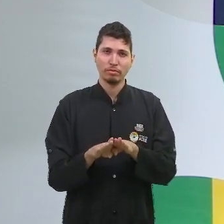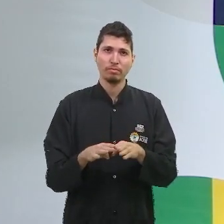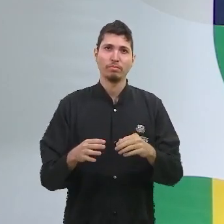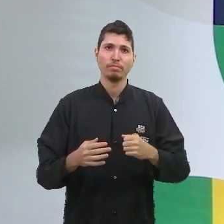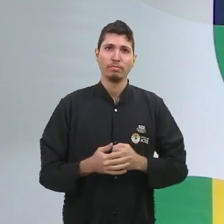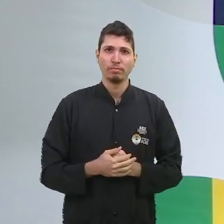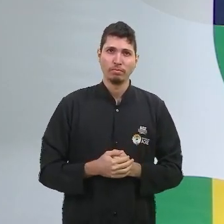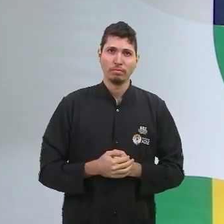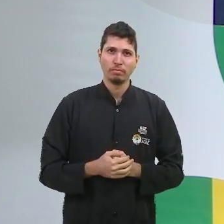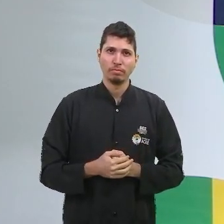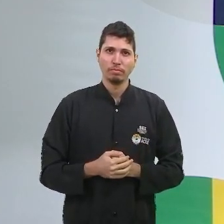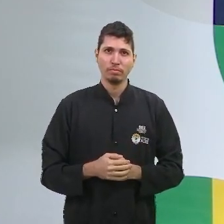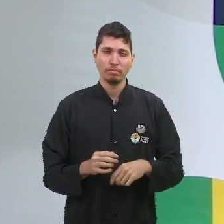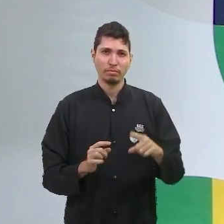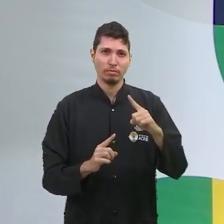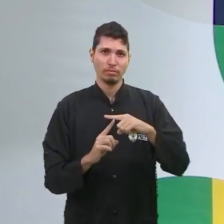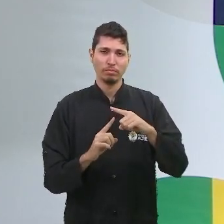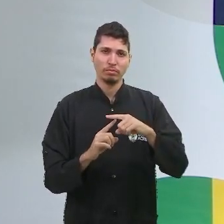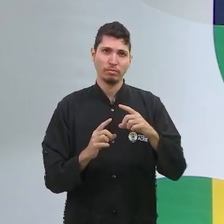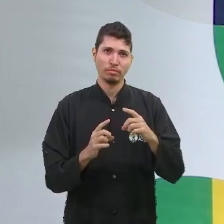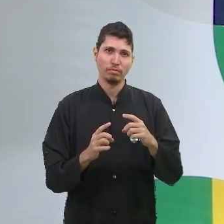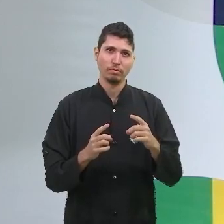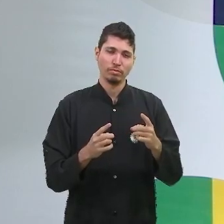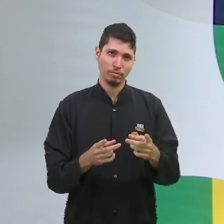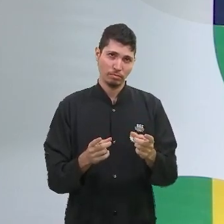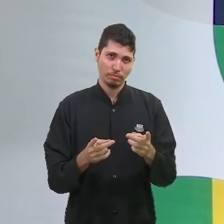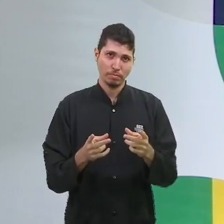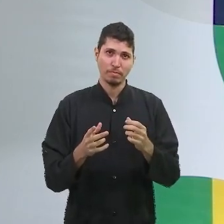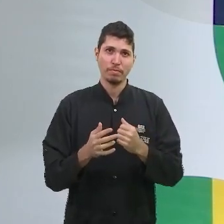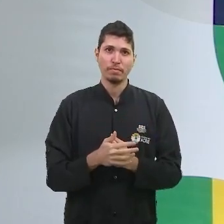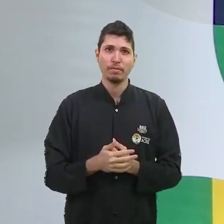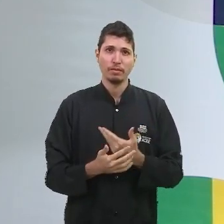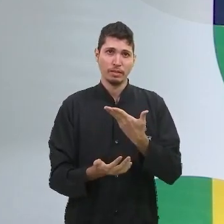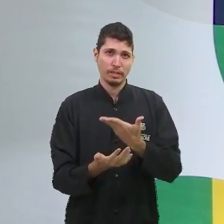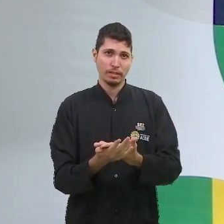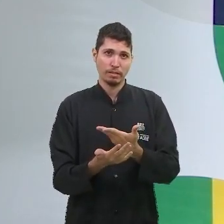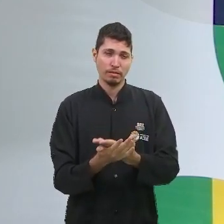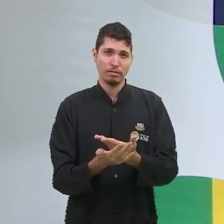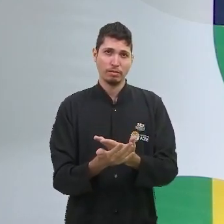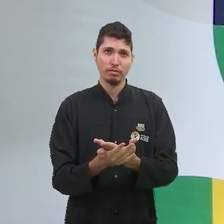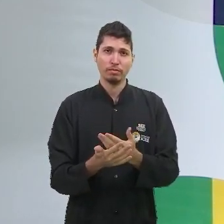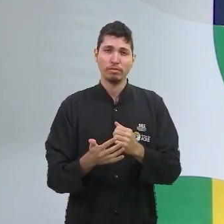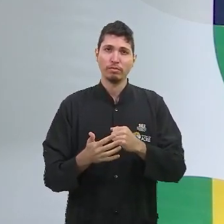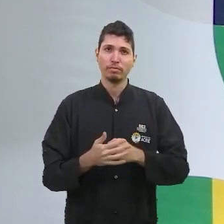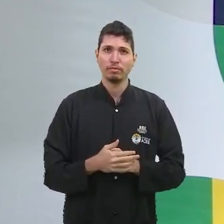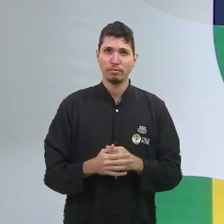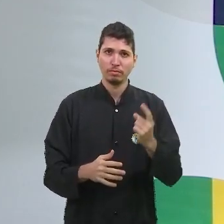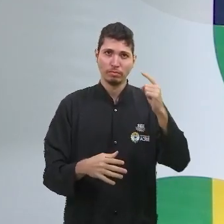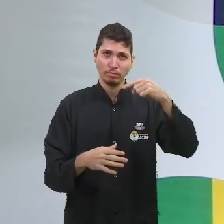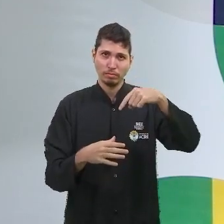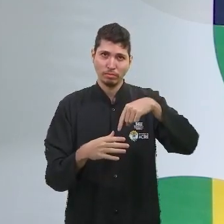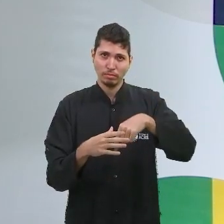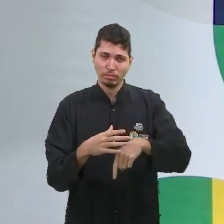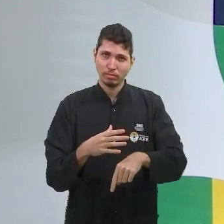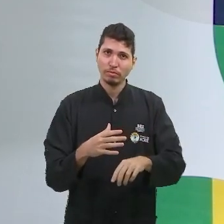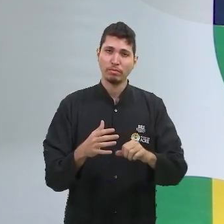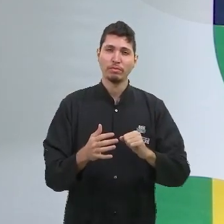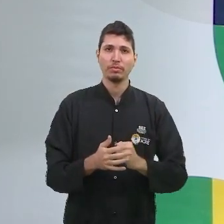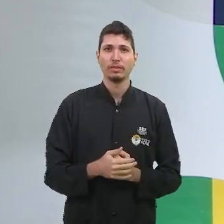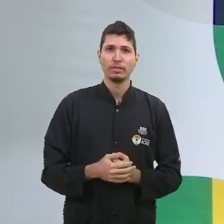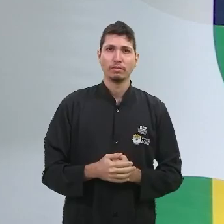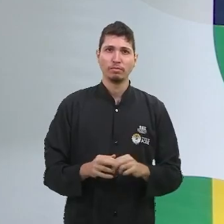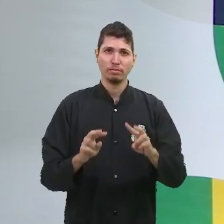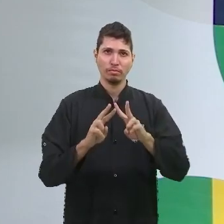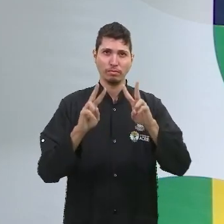a ser um modo de produção. Só que nesta videoaula nós vamos consolidar cada vez mais o seu conhecimento a